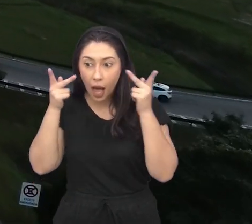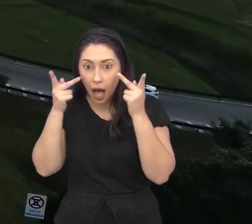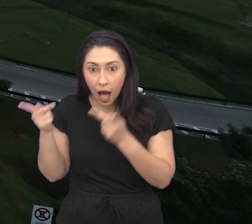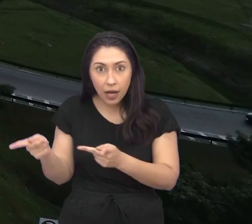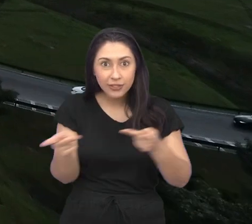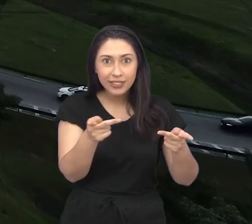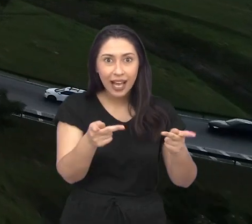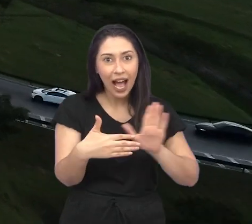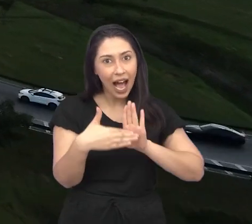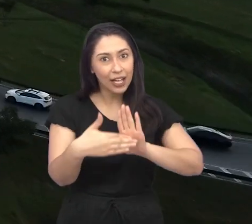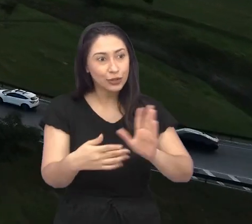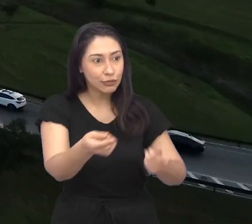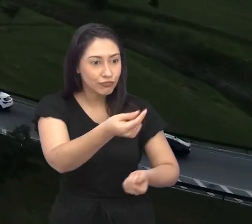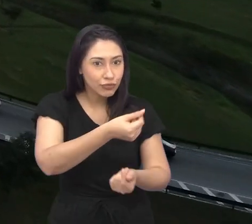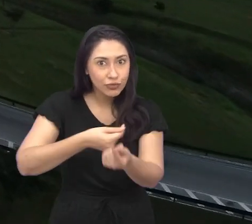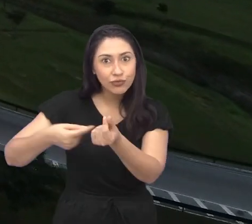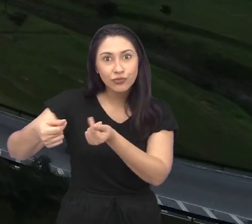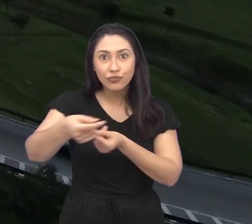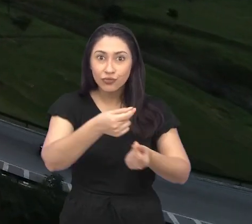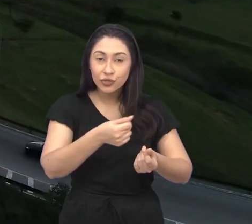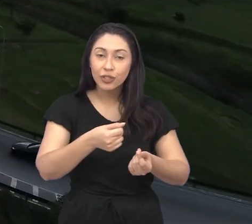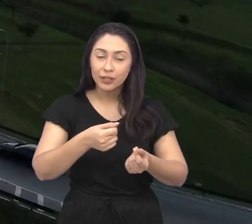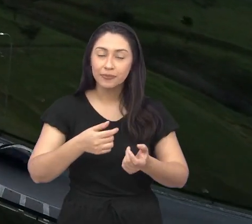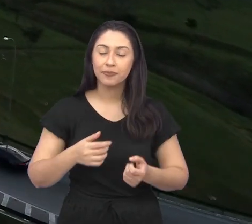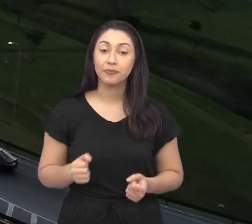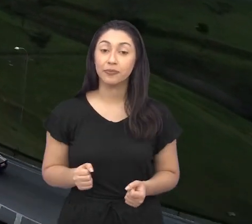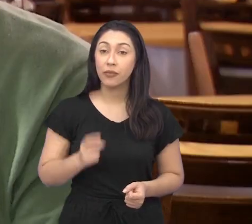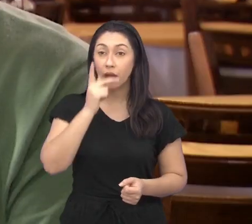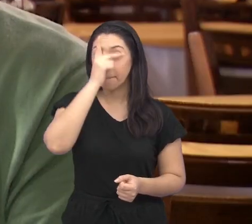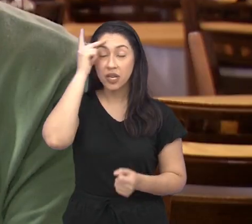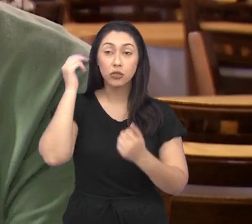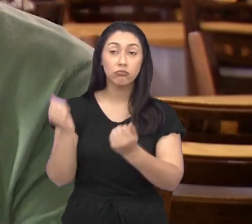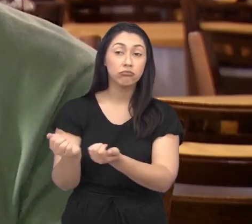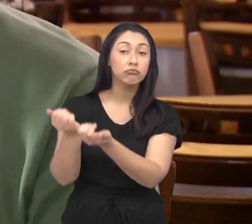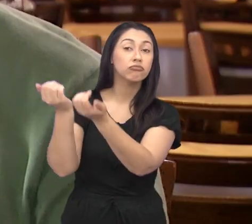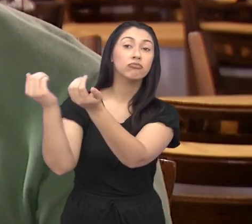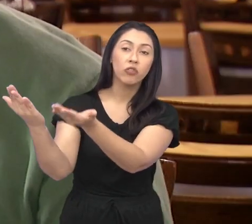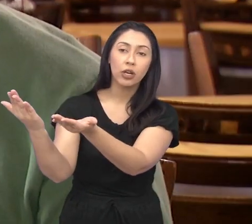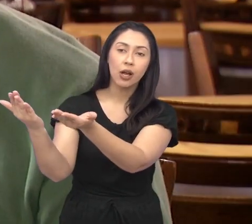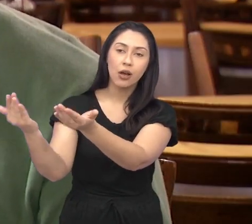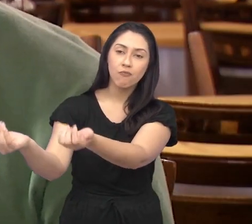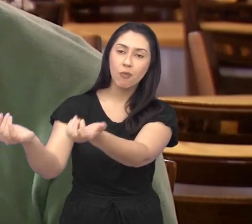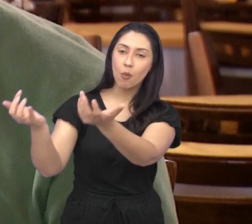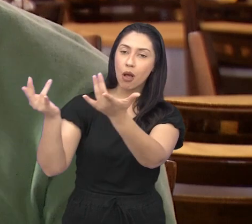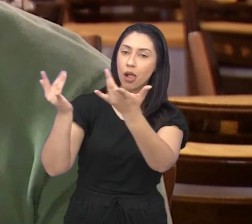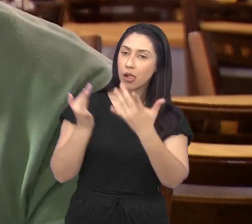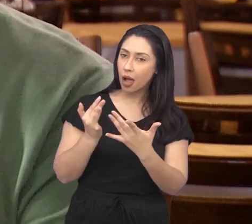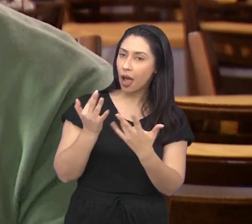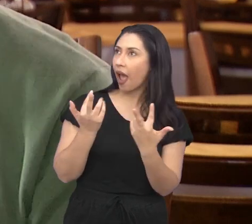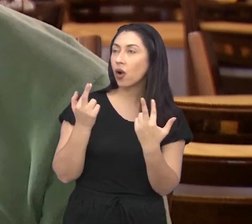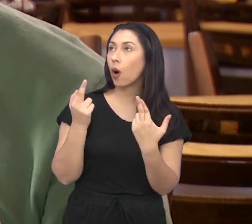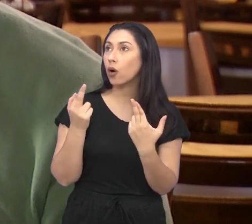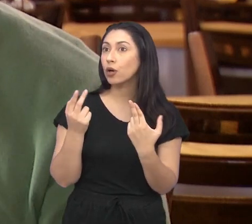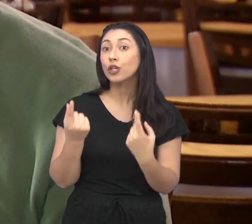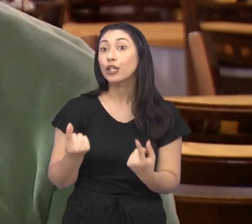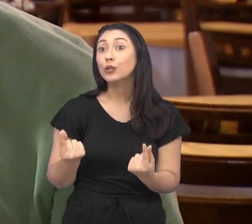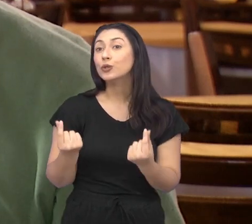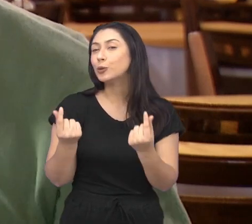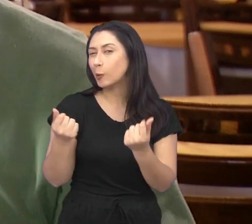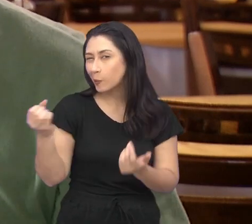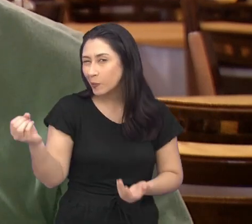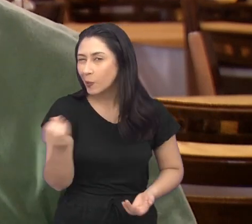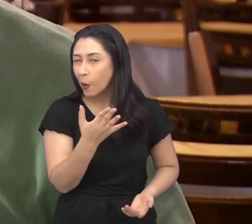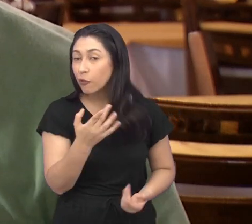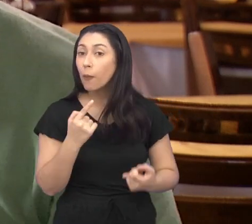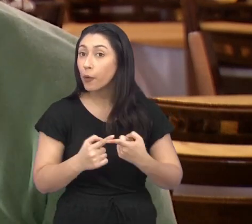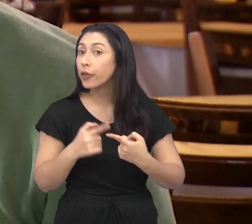movimentam a economia, e não é diferente em São José dos Campos. Pessoas de fora vindo passar aqui é dinheiro novo, digamos assim.